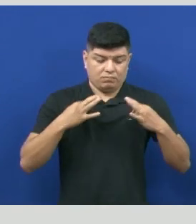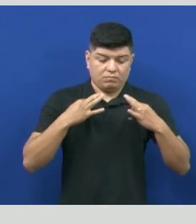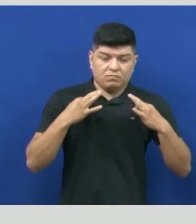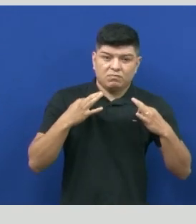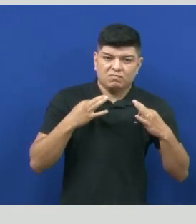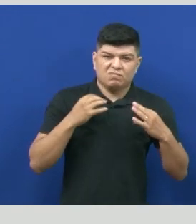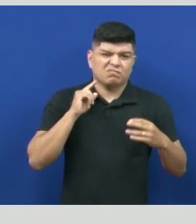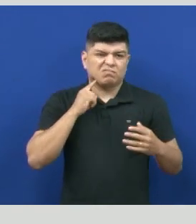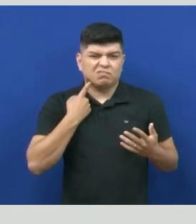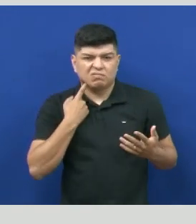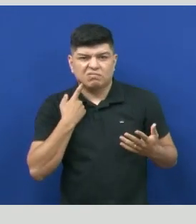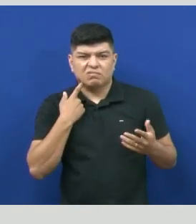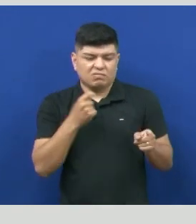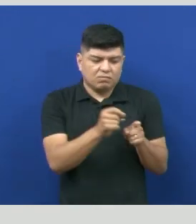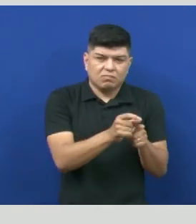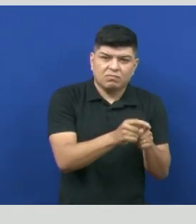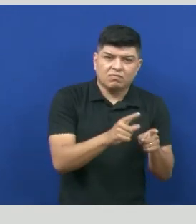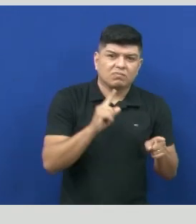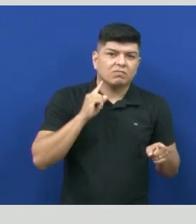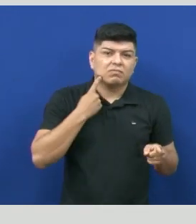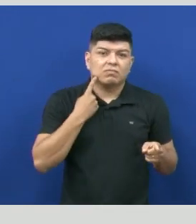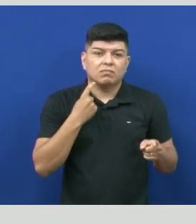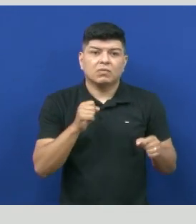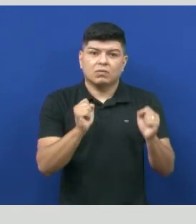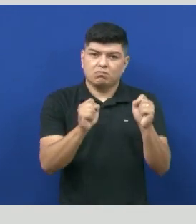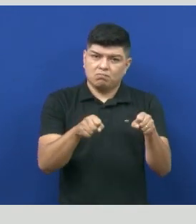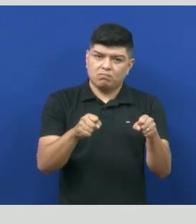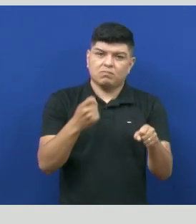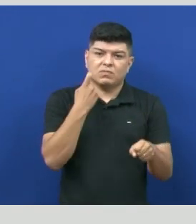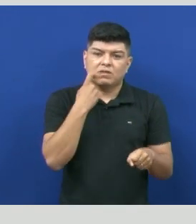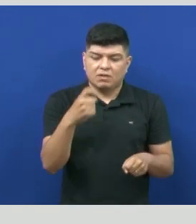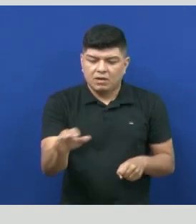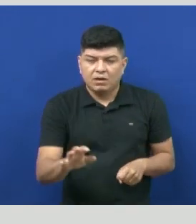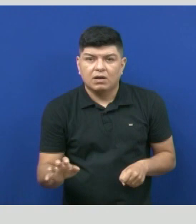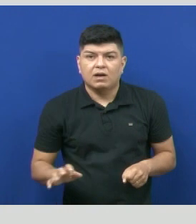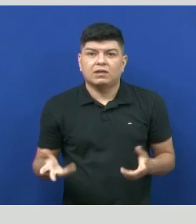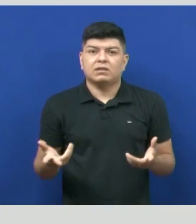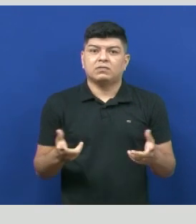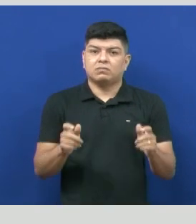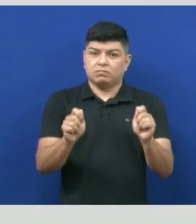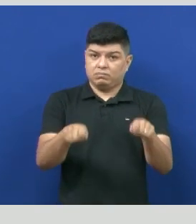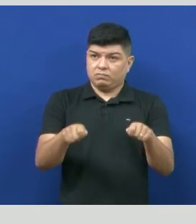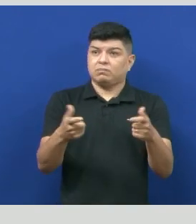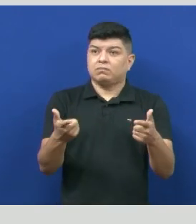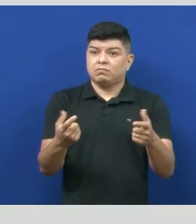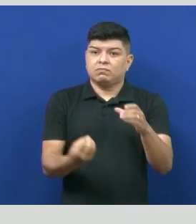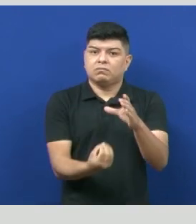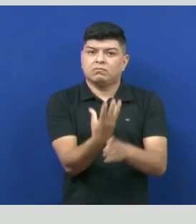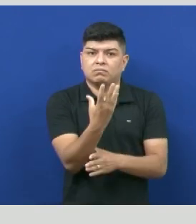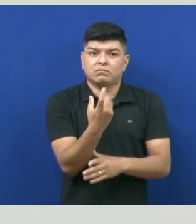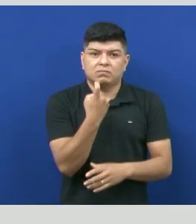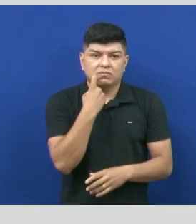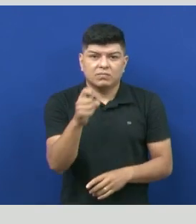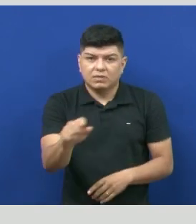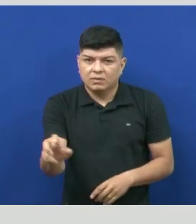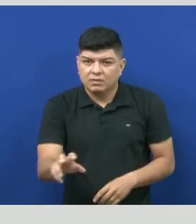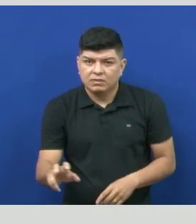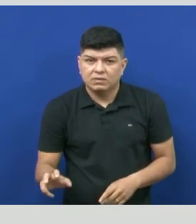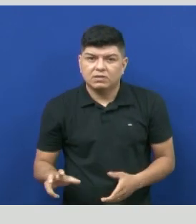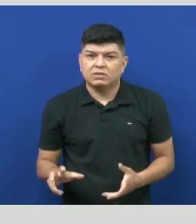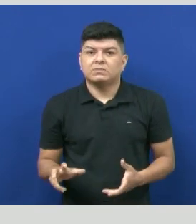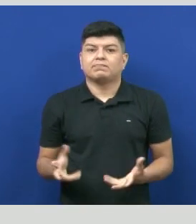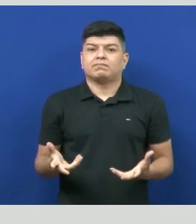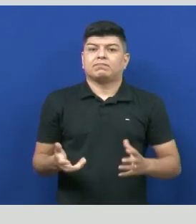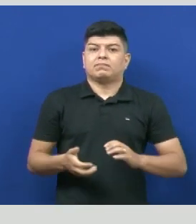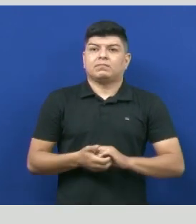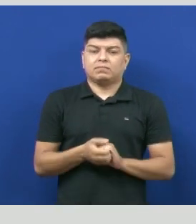de milho no canto escuro durante certo tempo, poderiam surgir ratos, né? E atribuía o surgimento desses ratos a partir da matéria